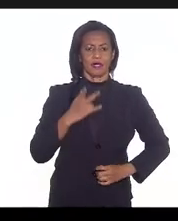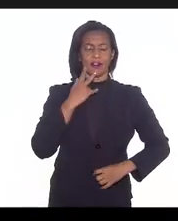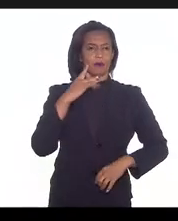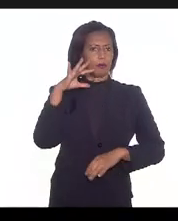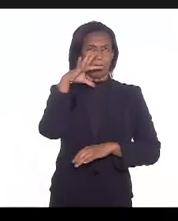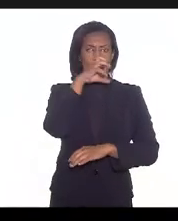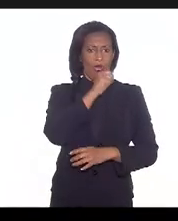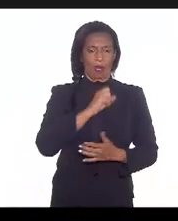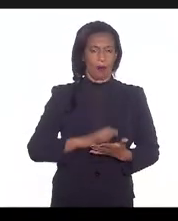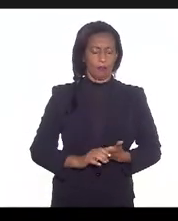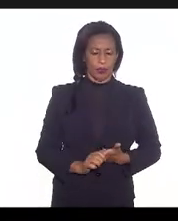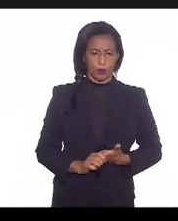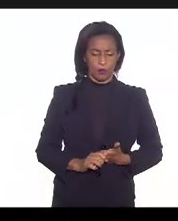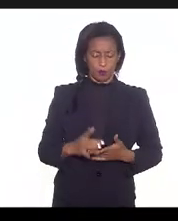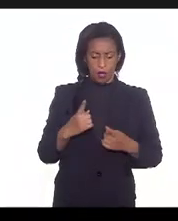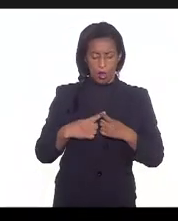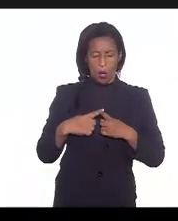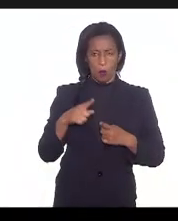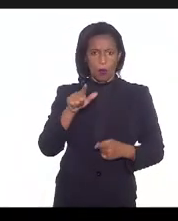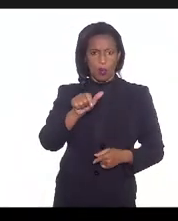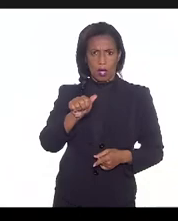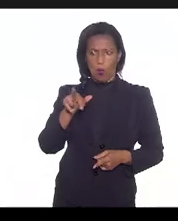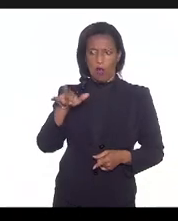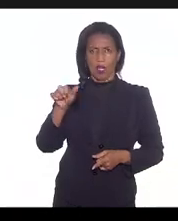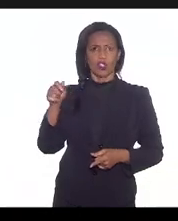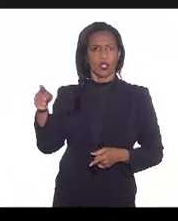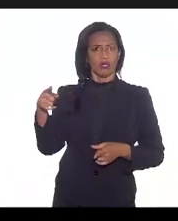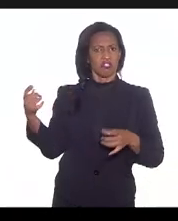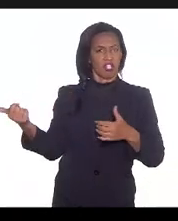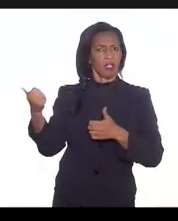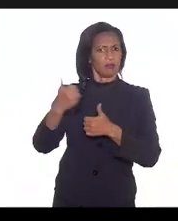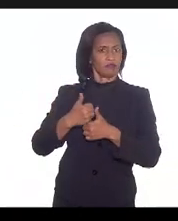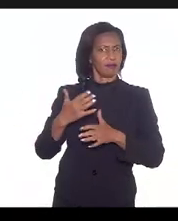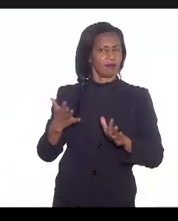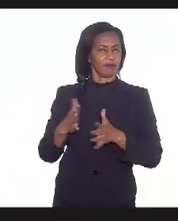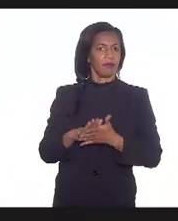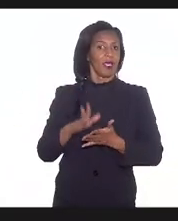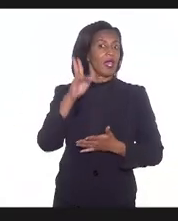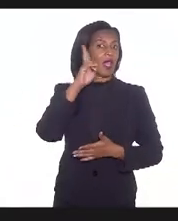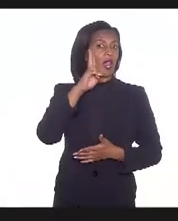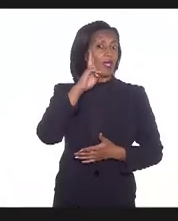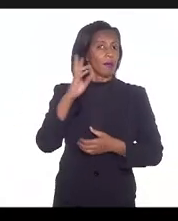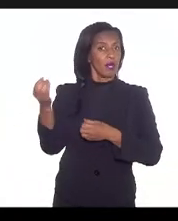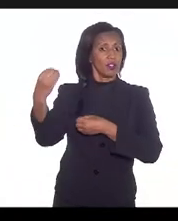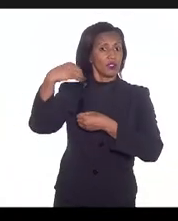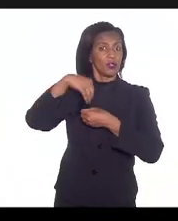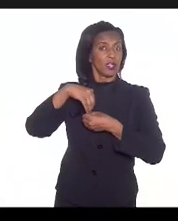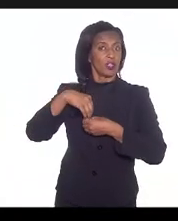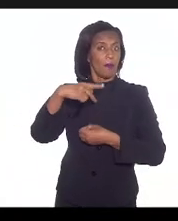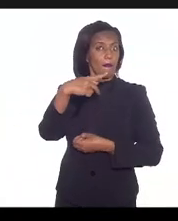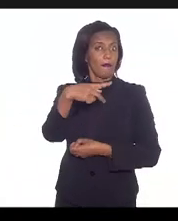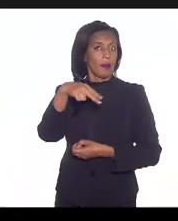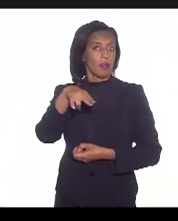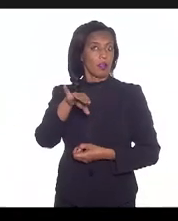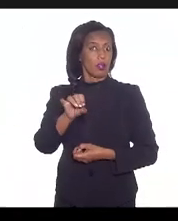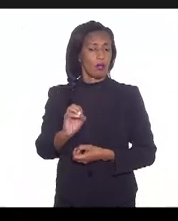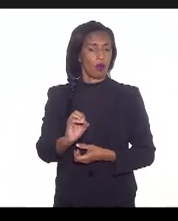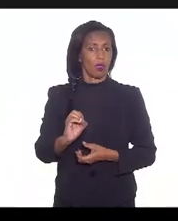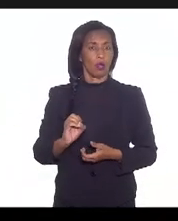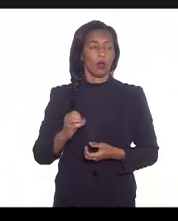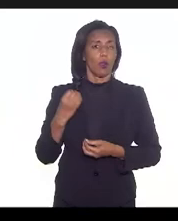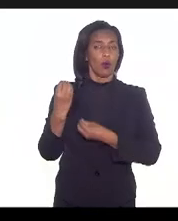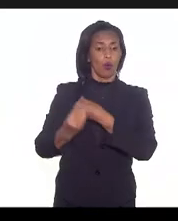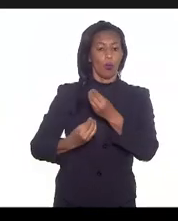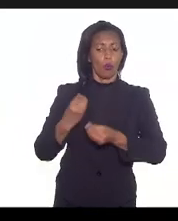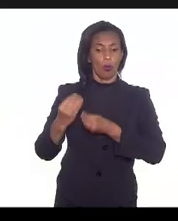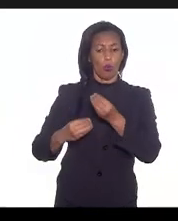porque a fala do Alexandre já me contemplou era lembrar que a gente está dentro do PNO como uma